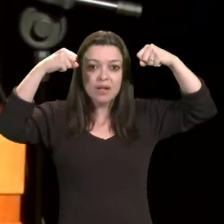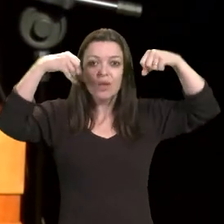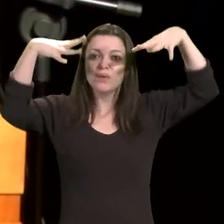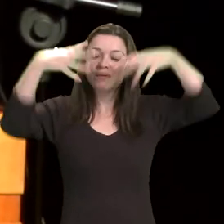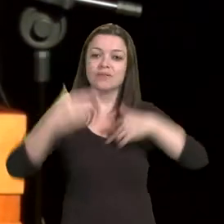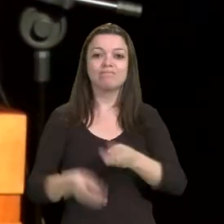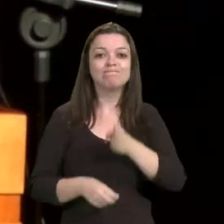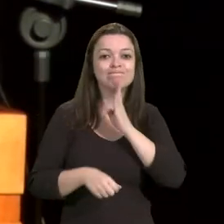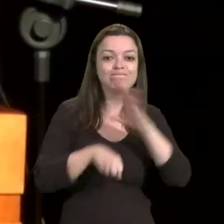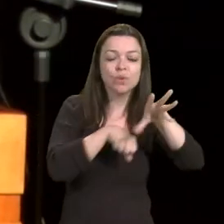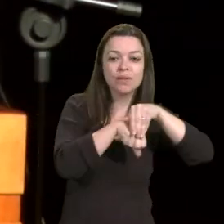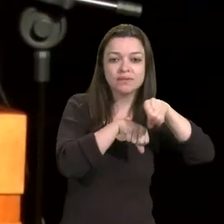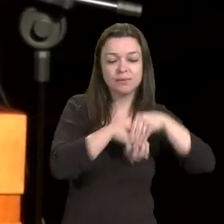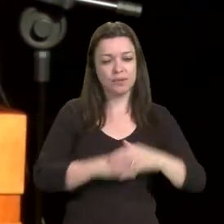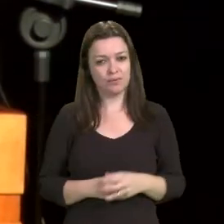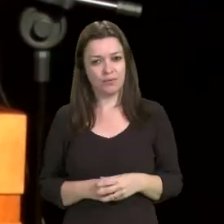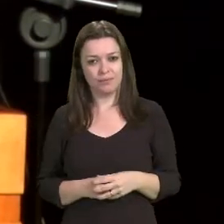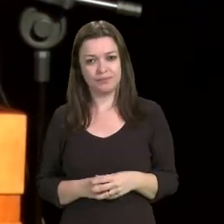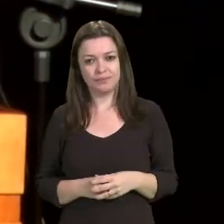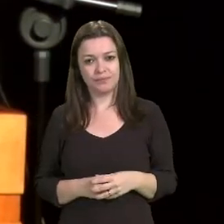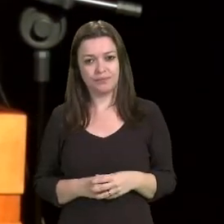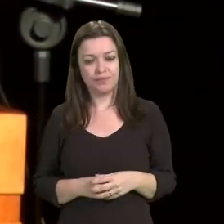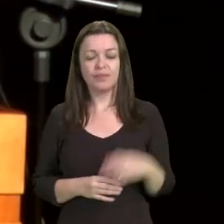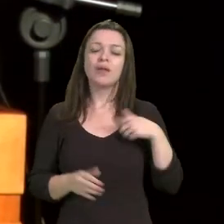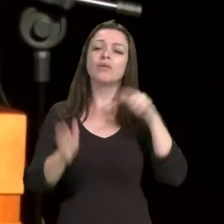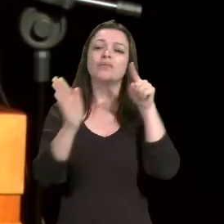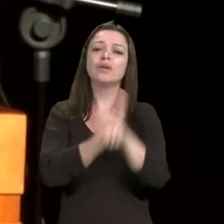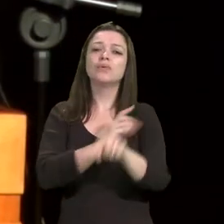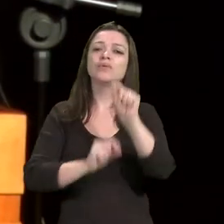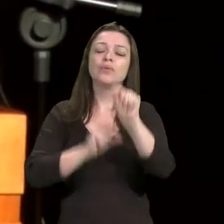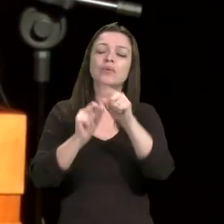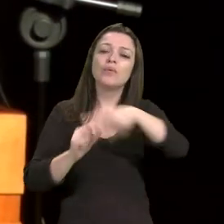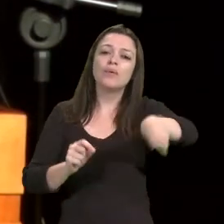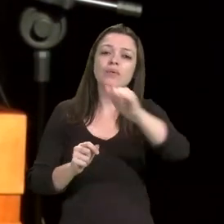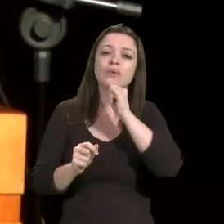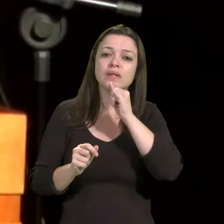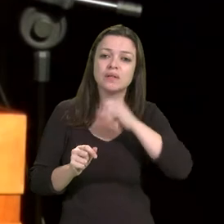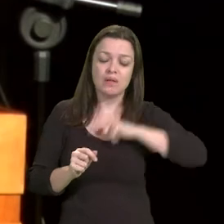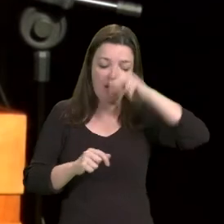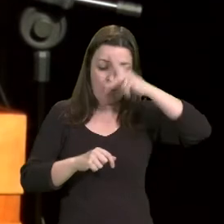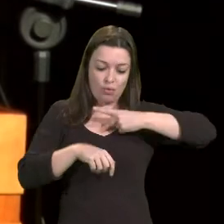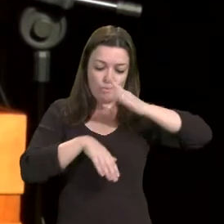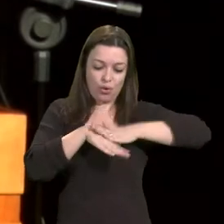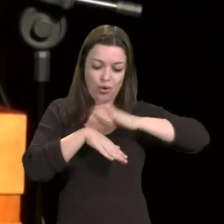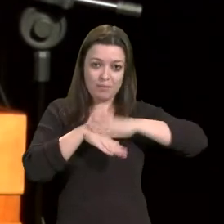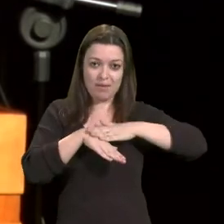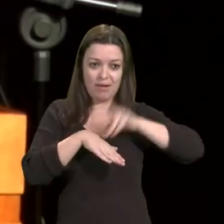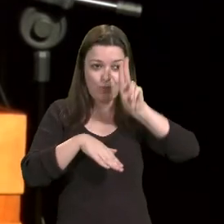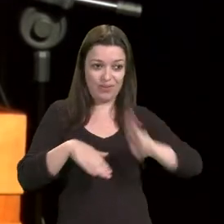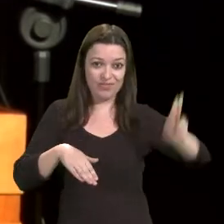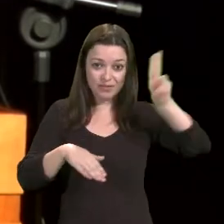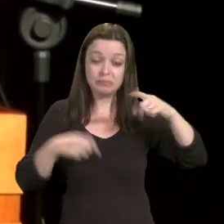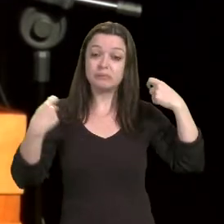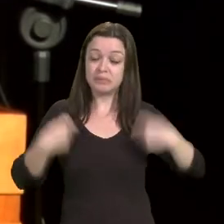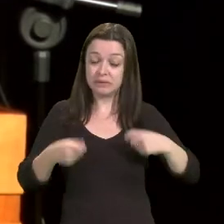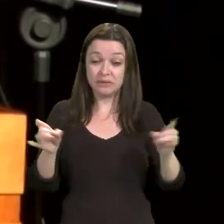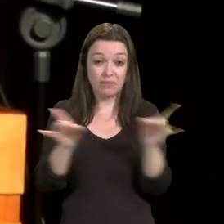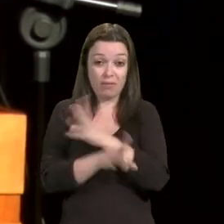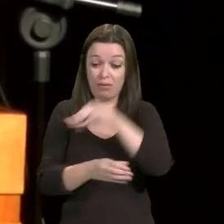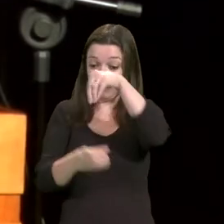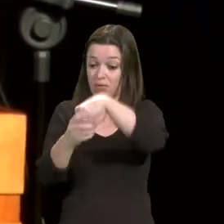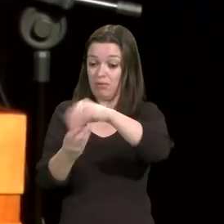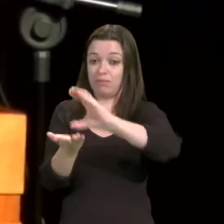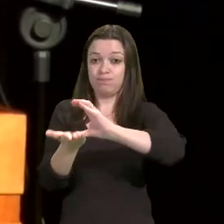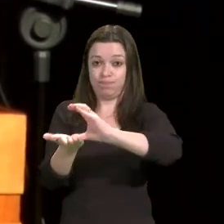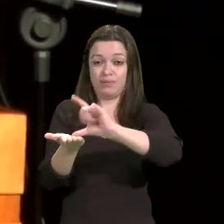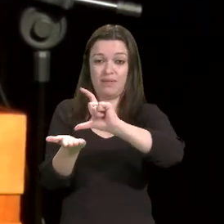autonomia universitária está constitucionalmente assegurada? Ela está constitucionalmente assegurada,